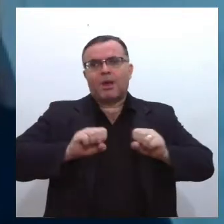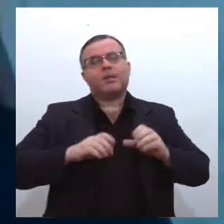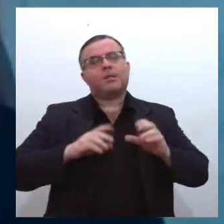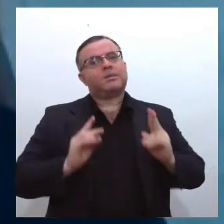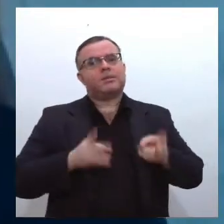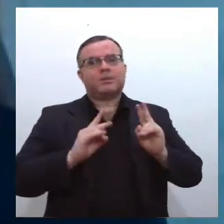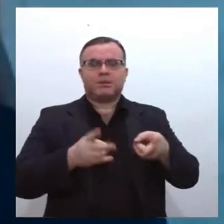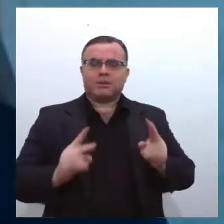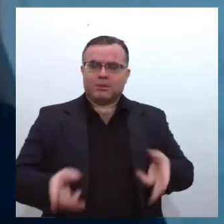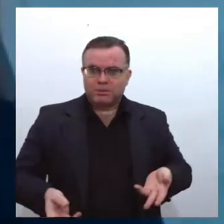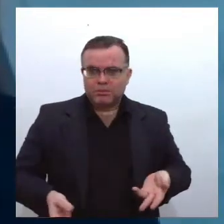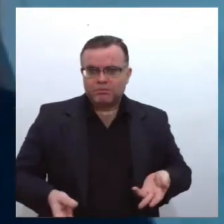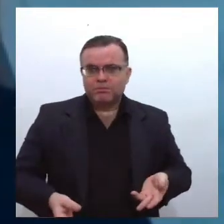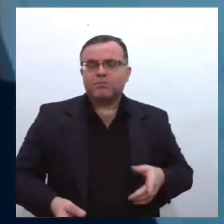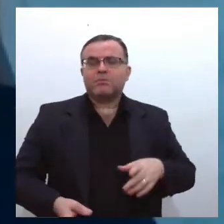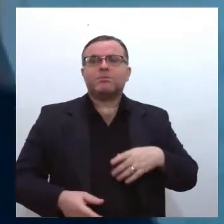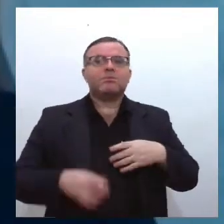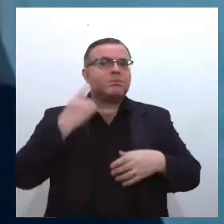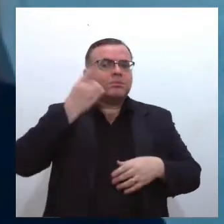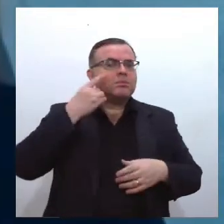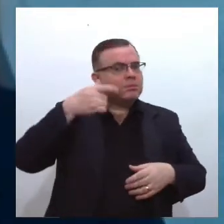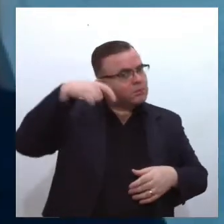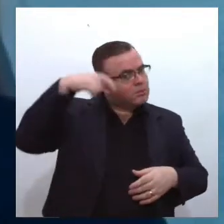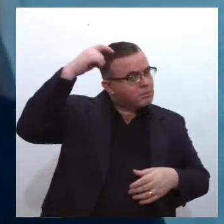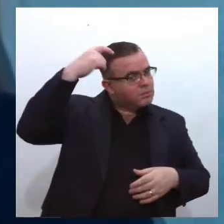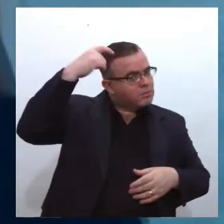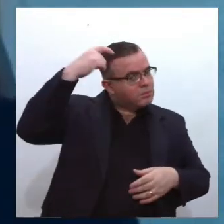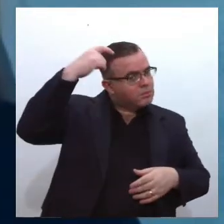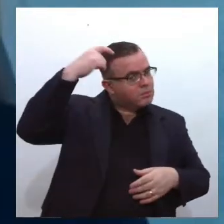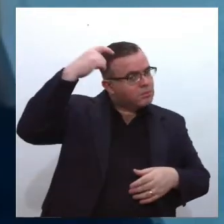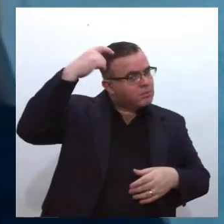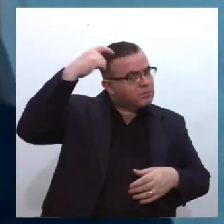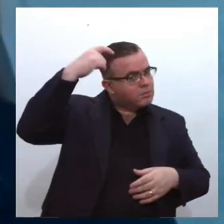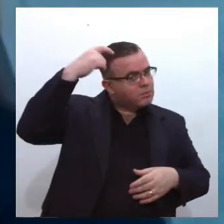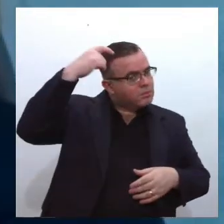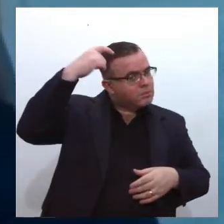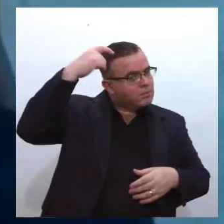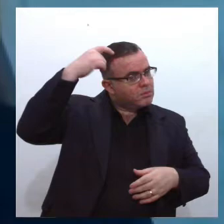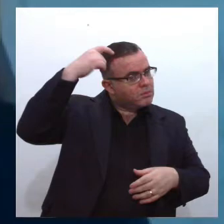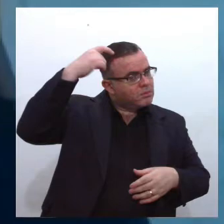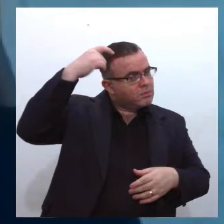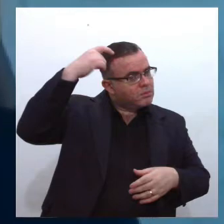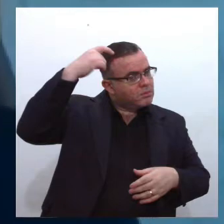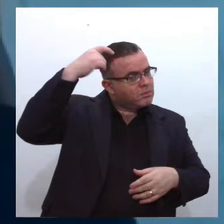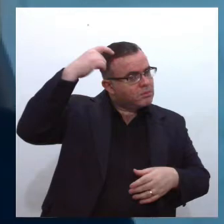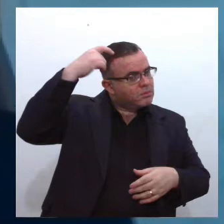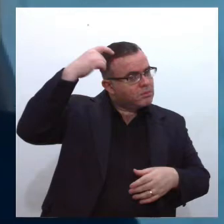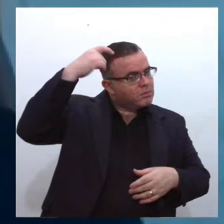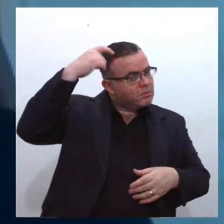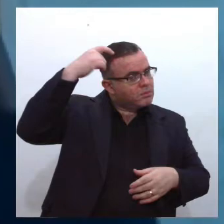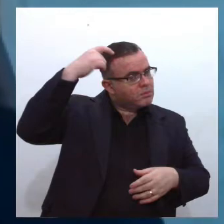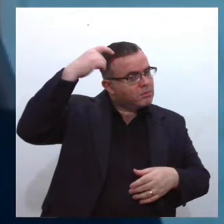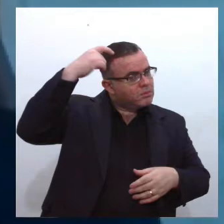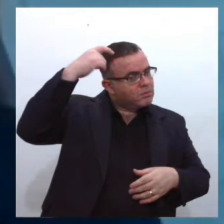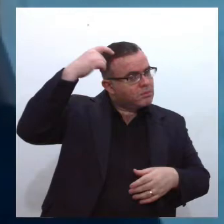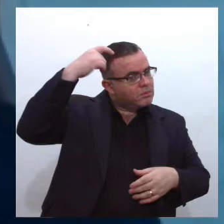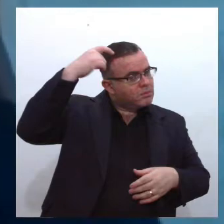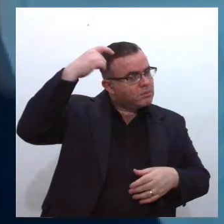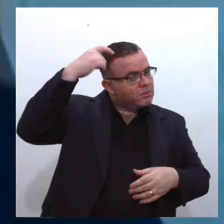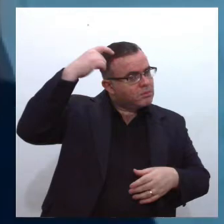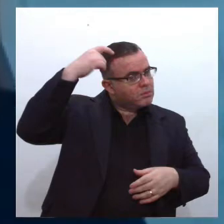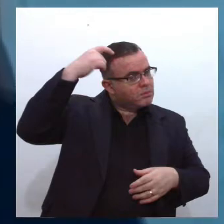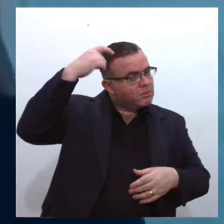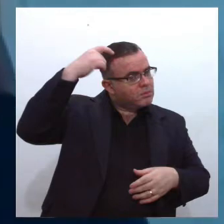Gualberto ponderou que mesmo com os protocolos com relação às regras de distanciamento nos locais, é complicado que os órgãos